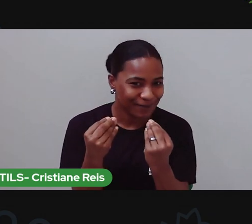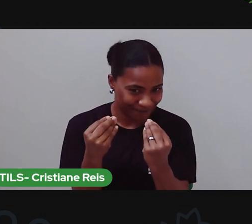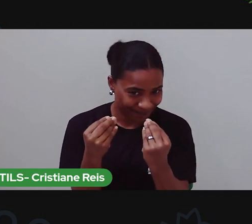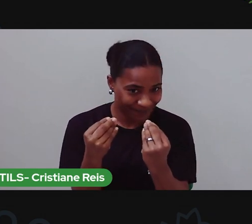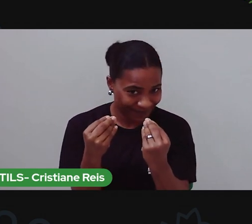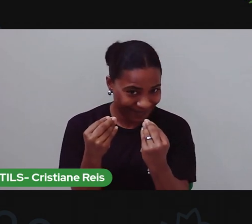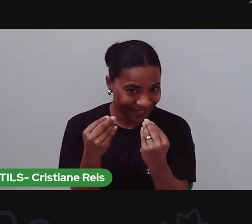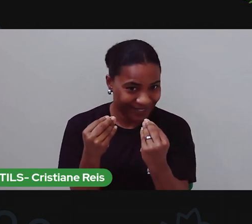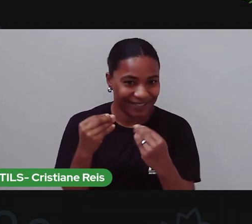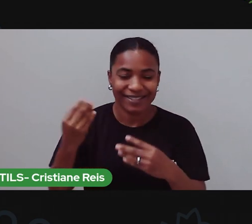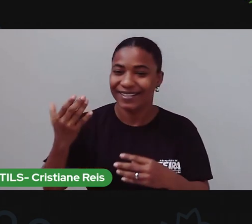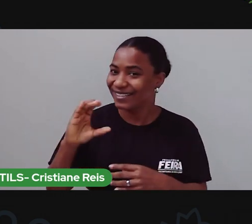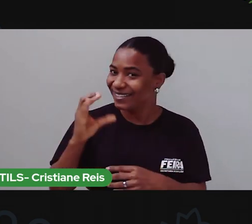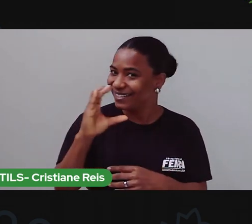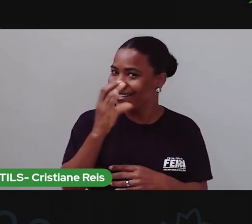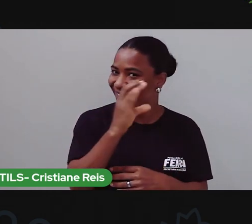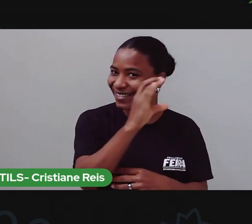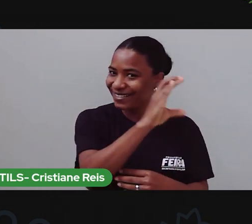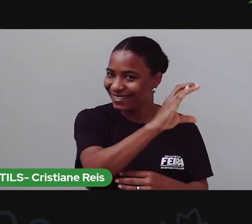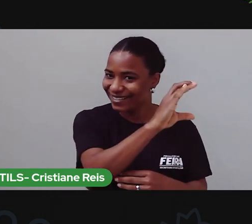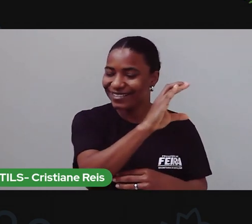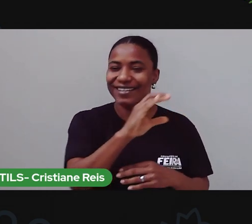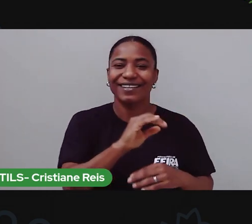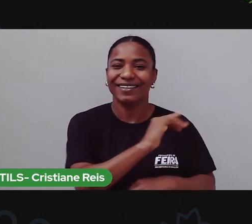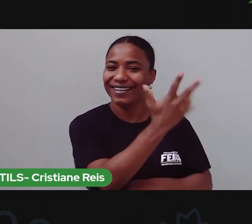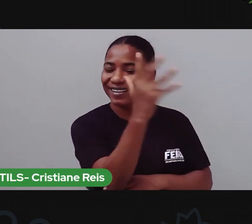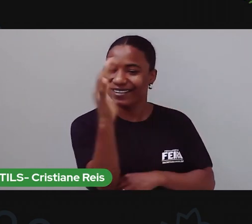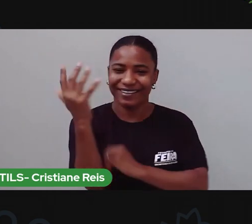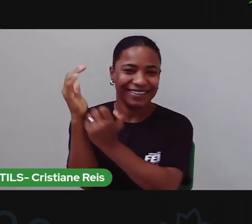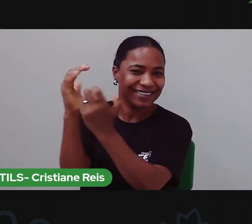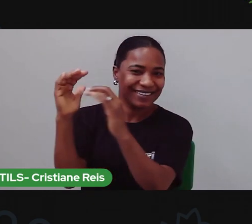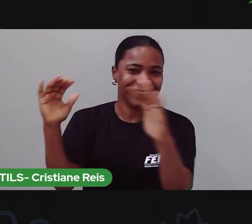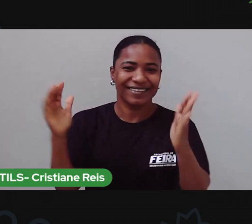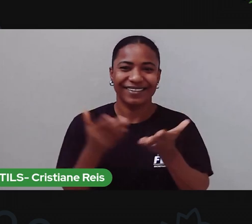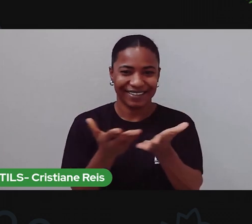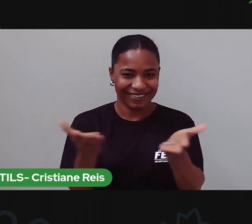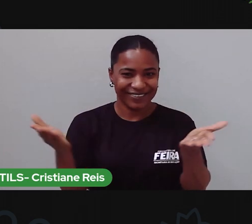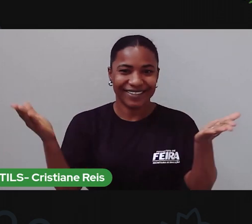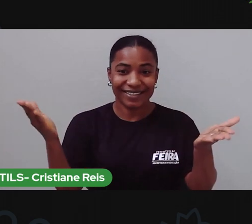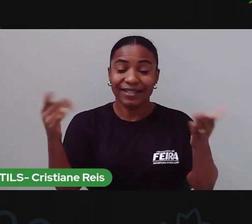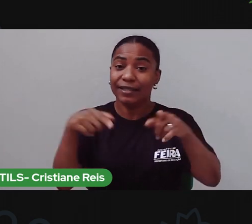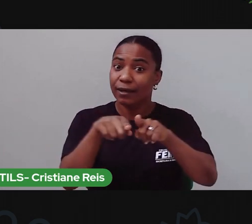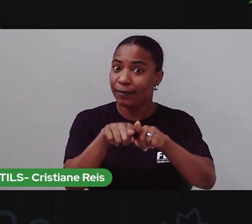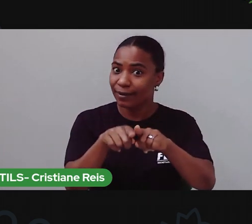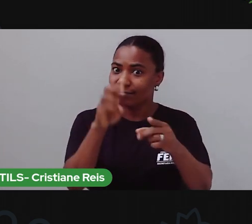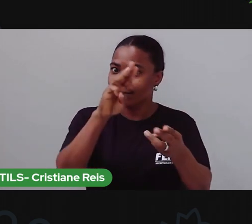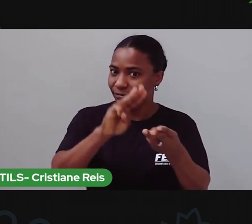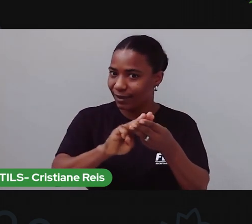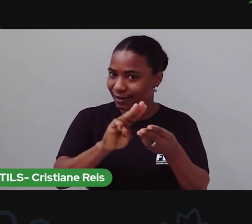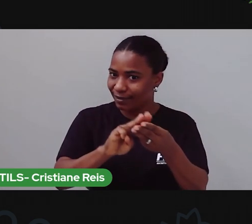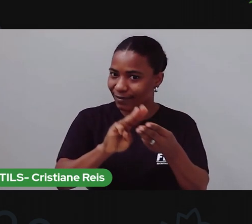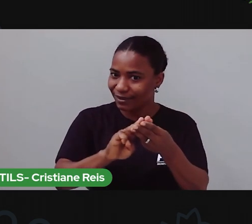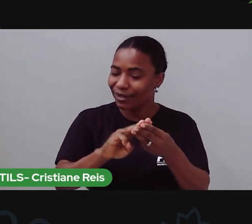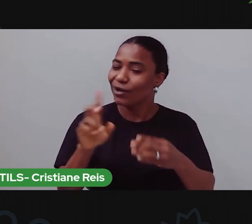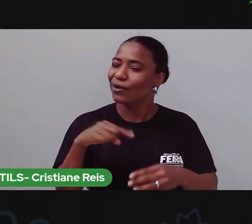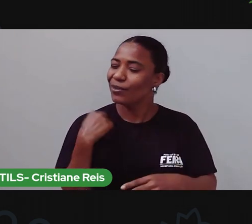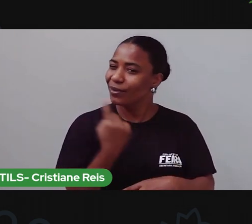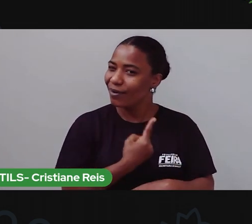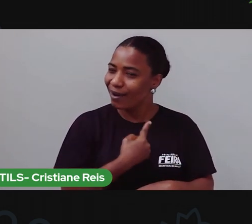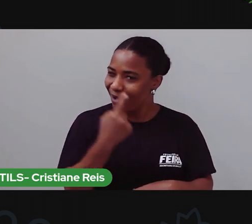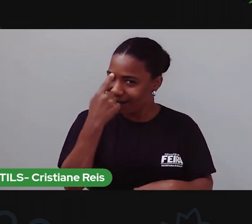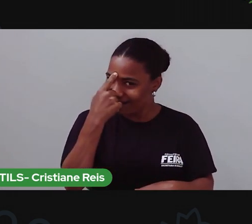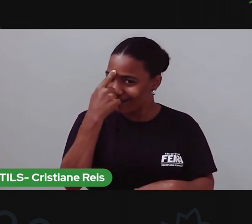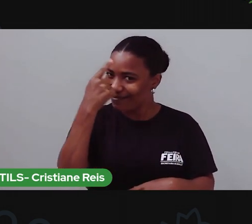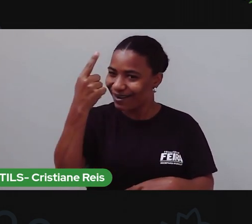de natureza e matemática. A gente vai relembrar um pouco de um assunto que a gente já